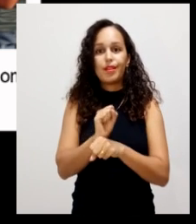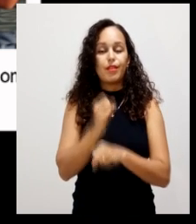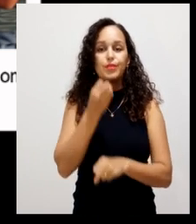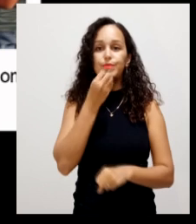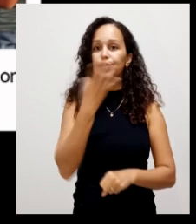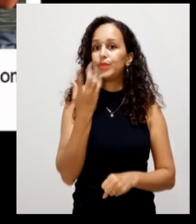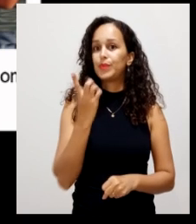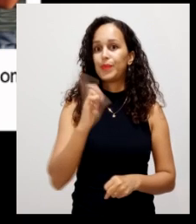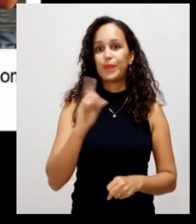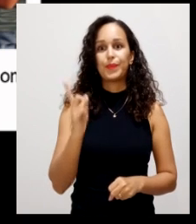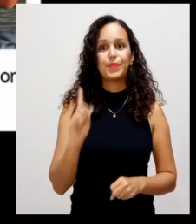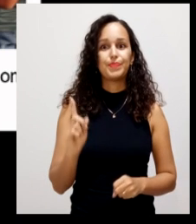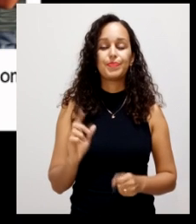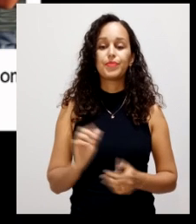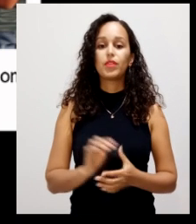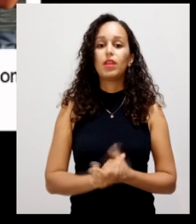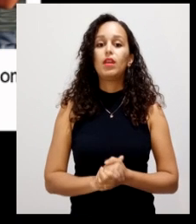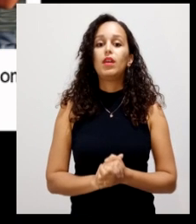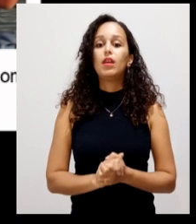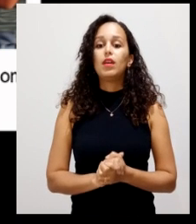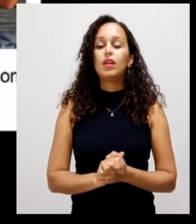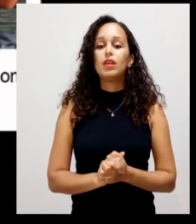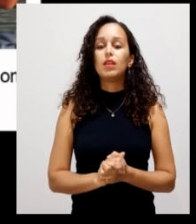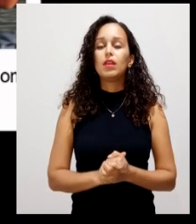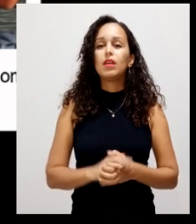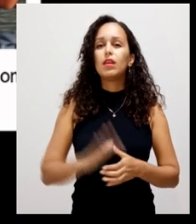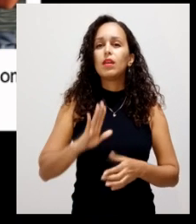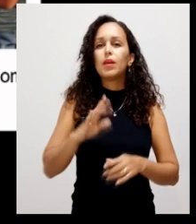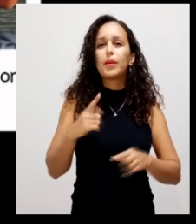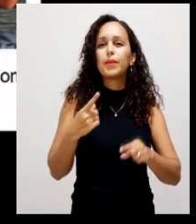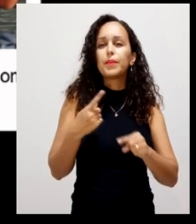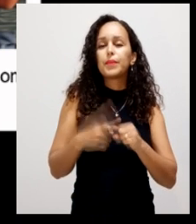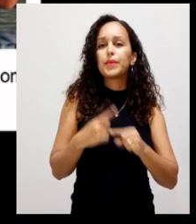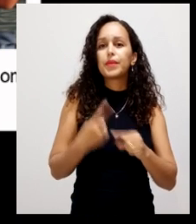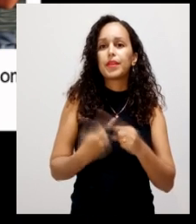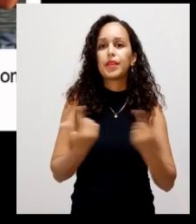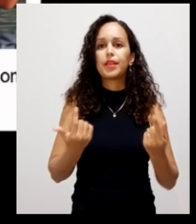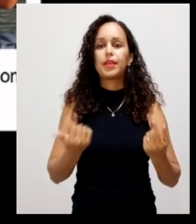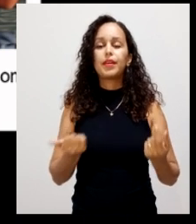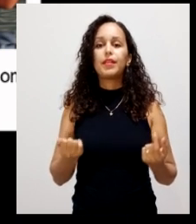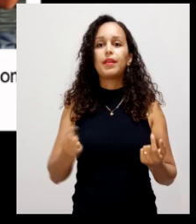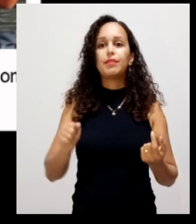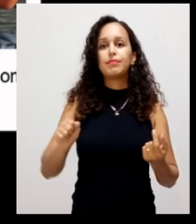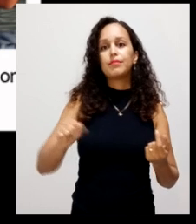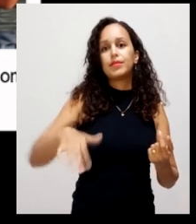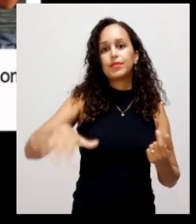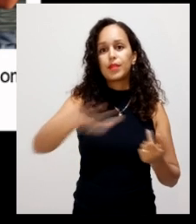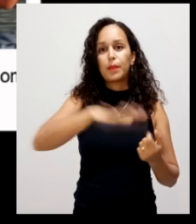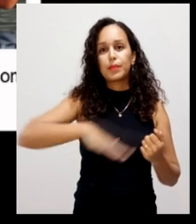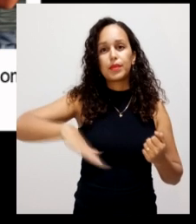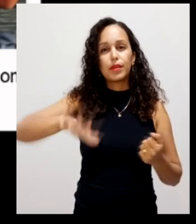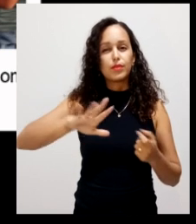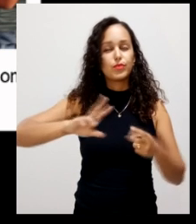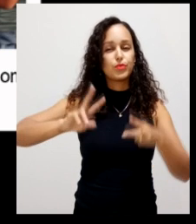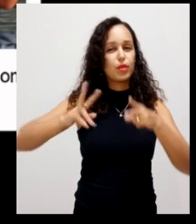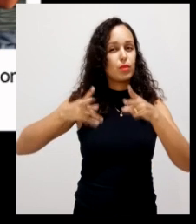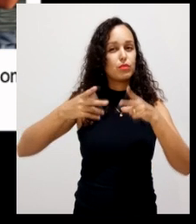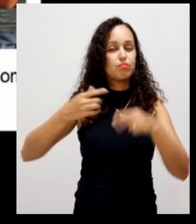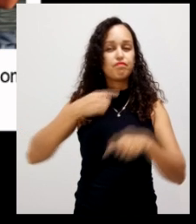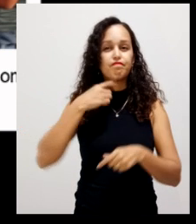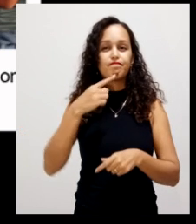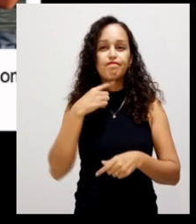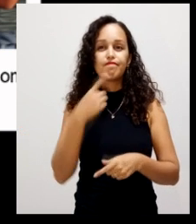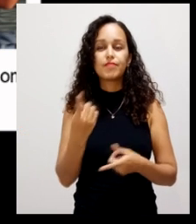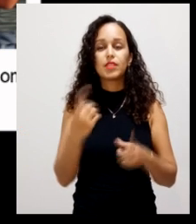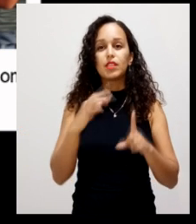é interessante e é porque assim nas condições ambientais naturais nós não percebemos esse aumento de